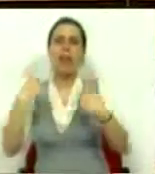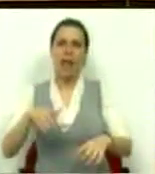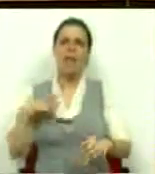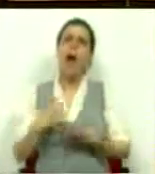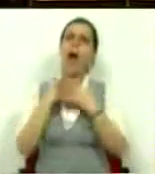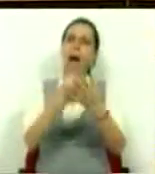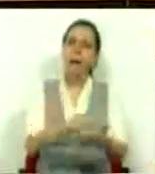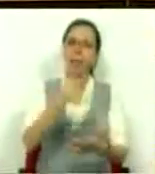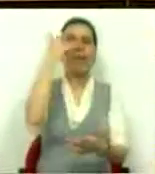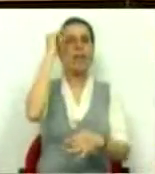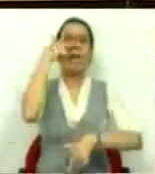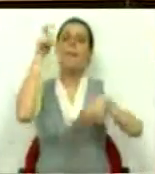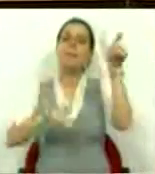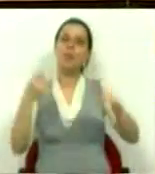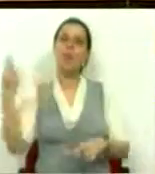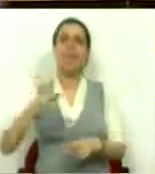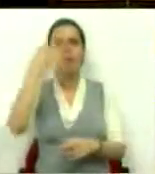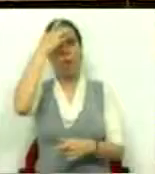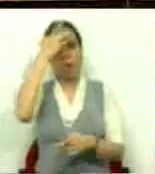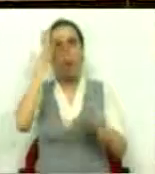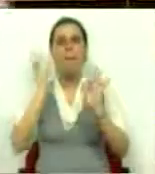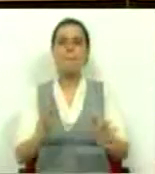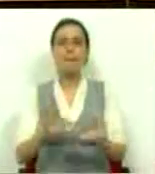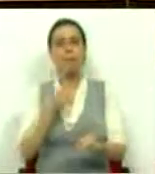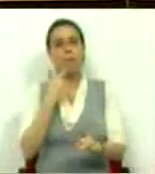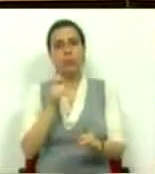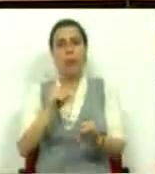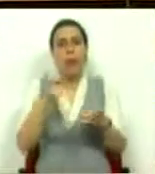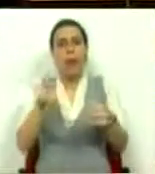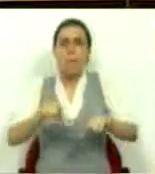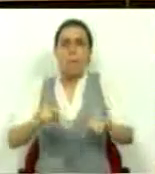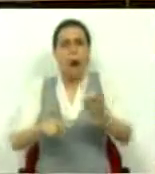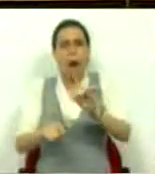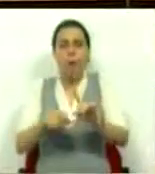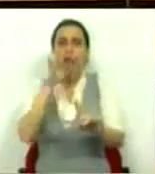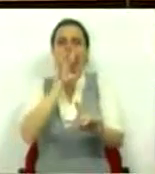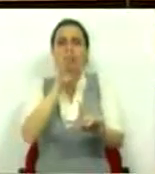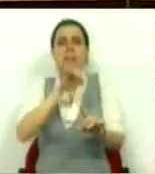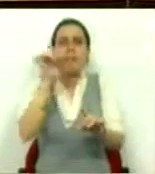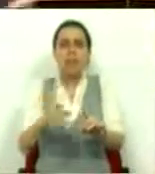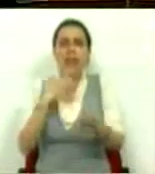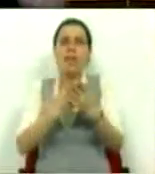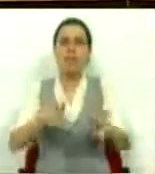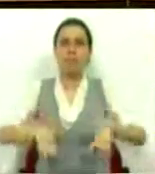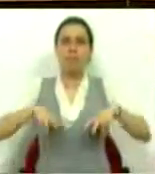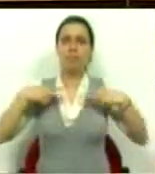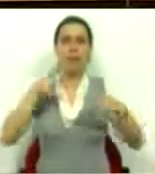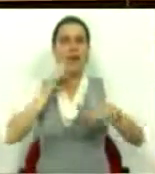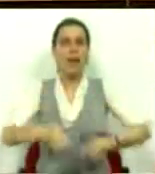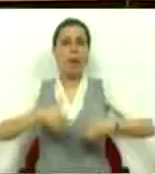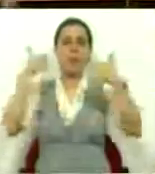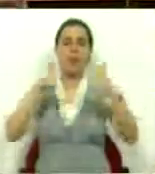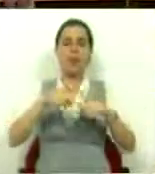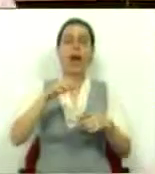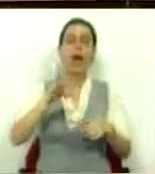apoiar esta ideia que as populações devem ser consultadas, talvez não fosse uma má ferramenta, seguramente inubreceria a capital do